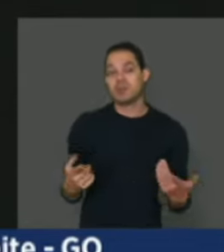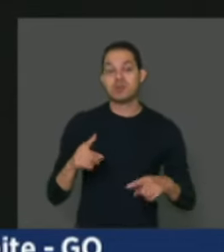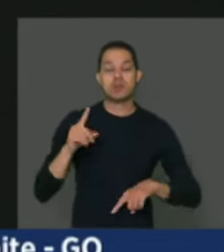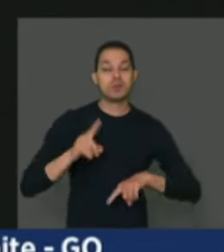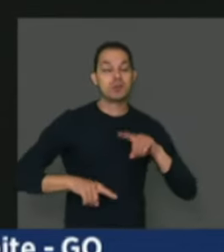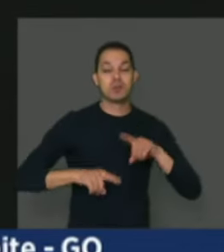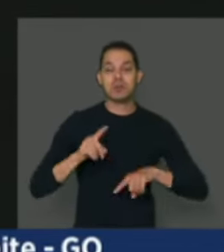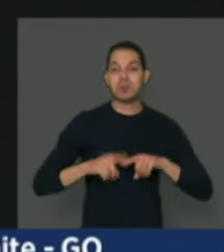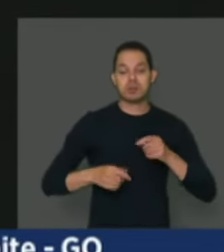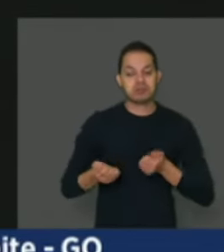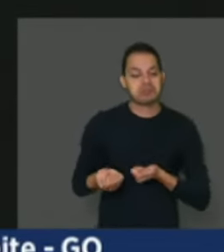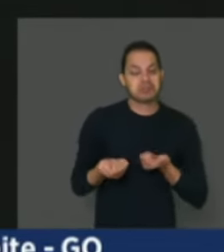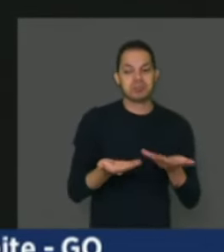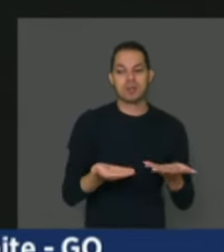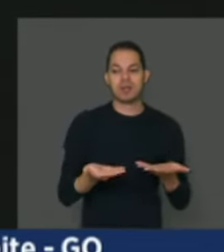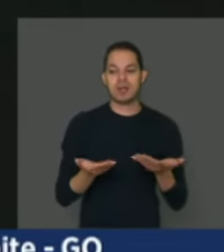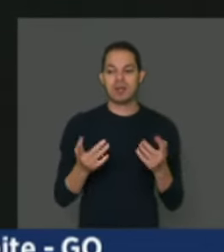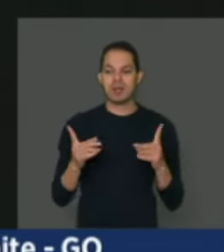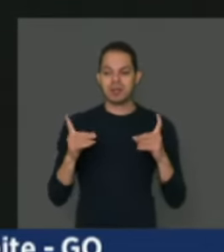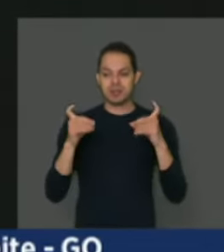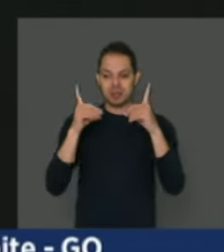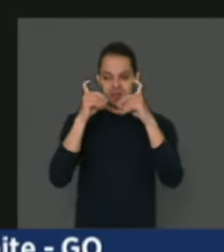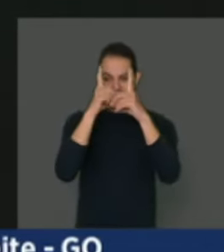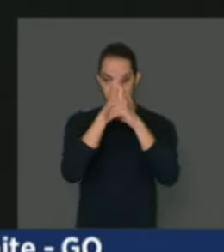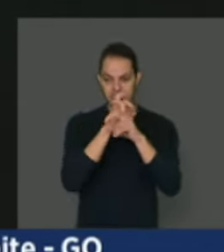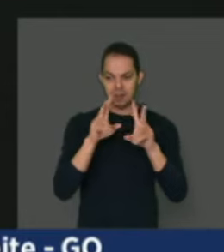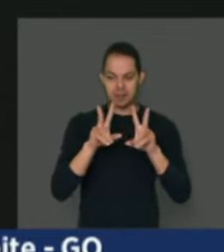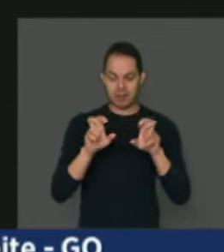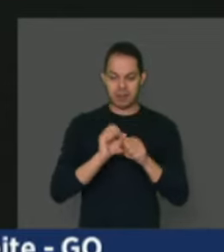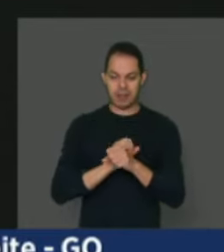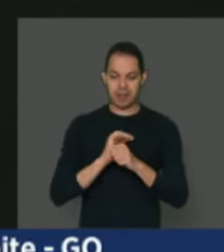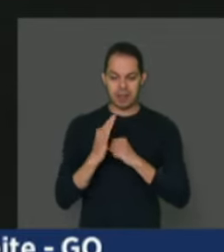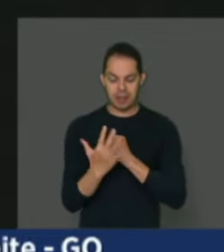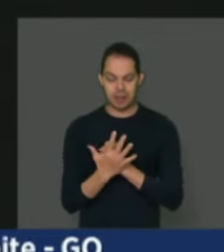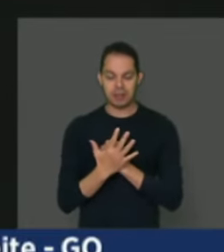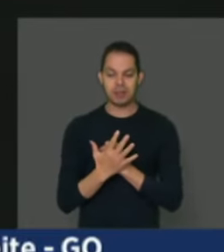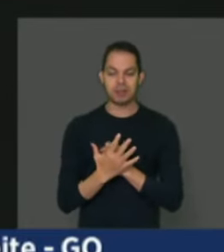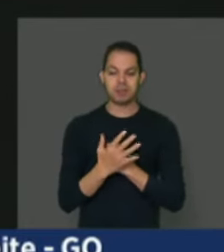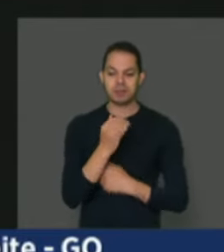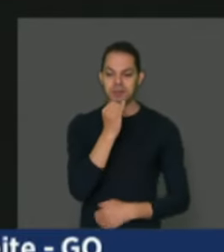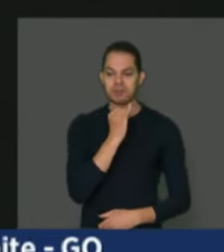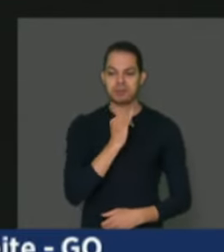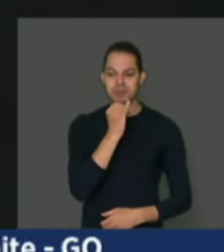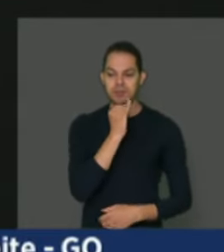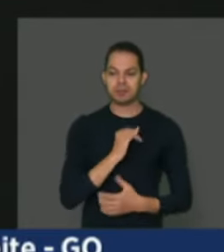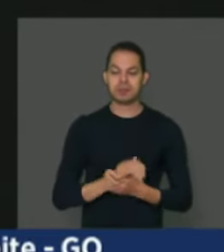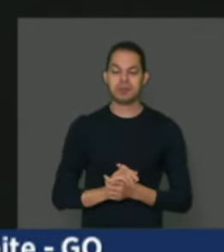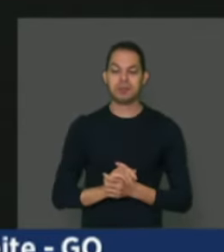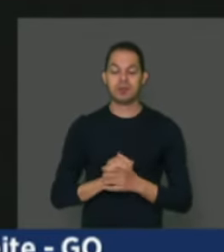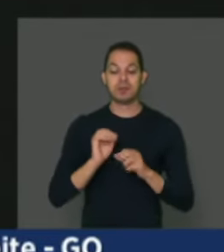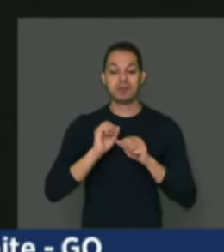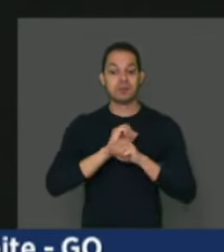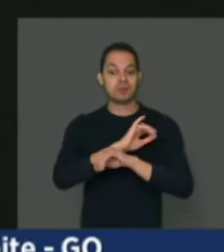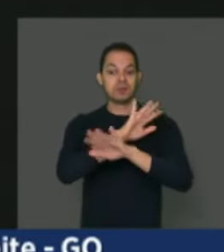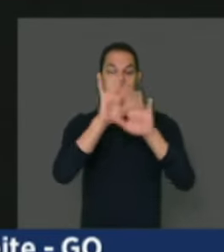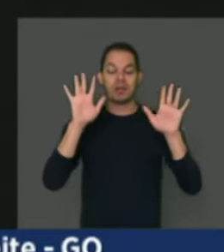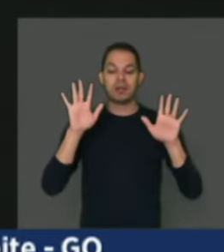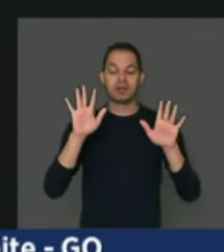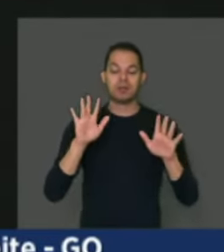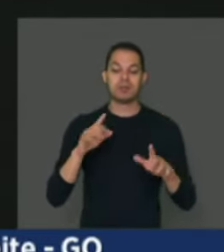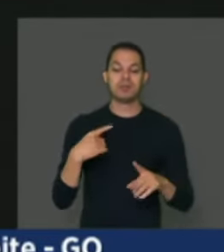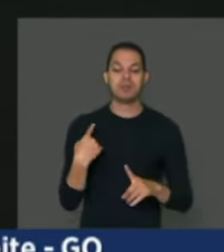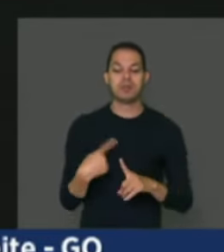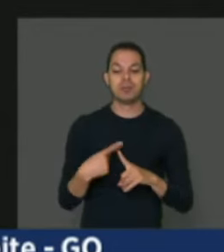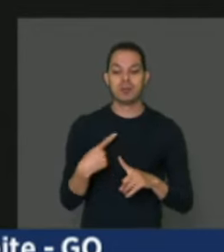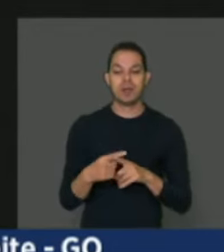toda a dificuldade, principalmente em relação à pandemia, ficou mais evidenciado, até mesmo para